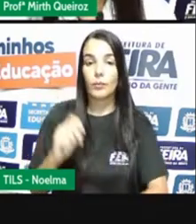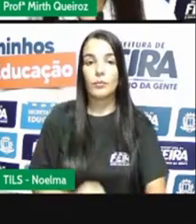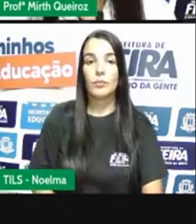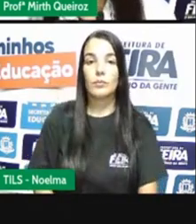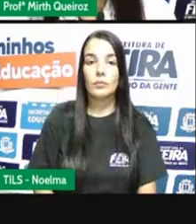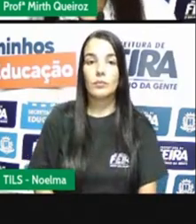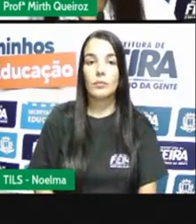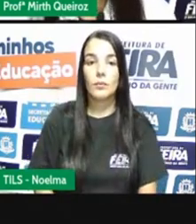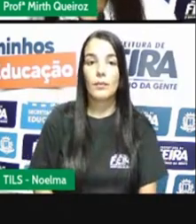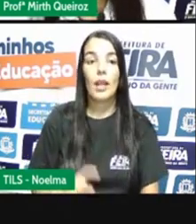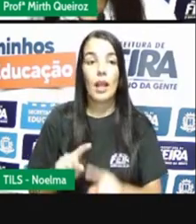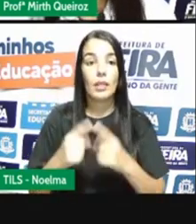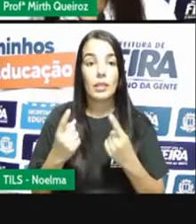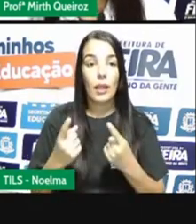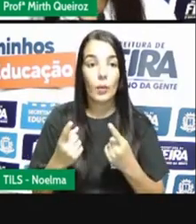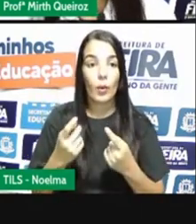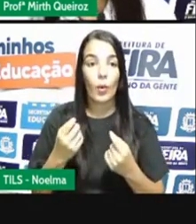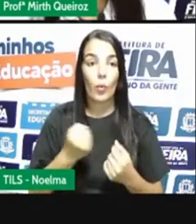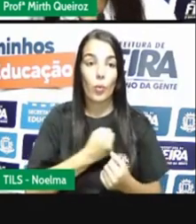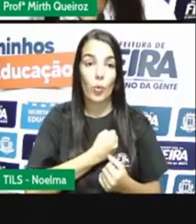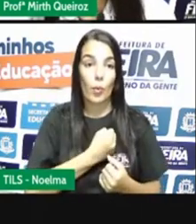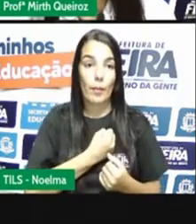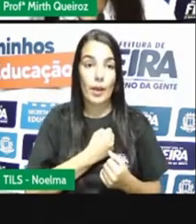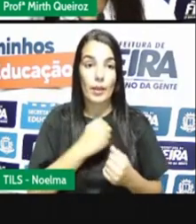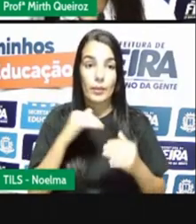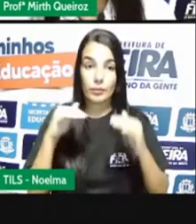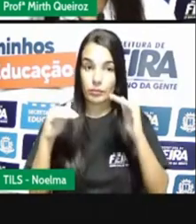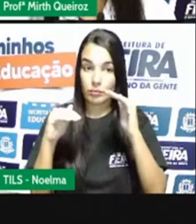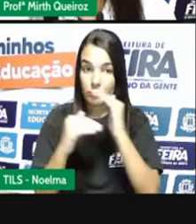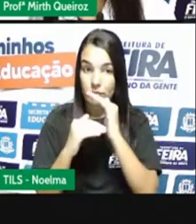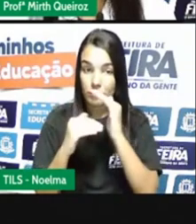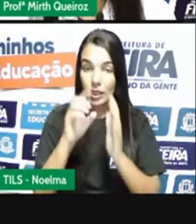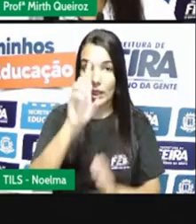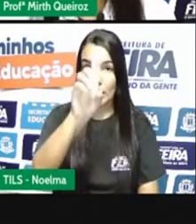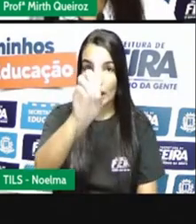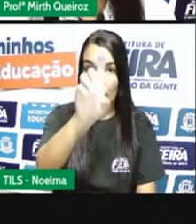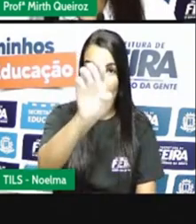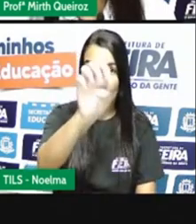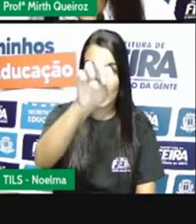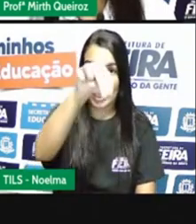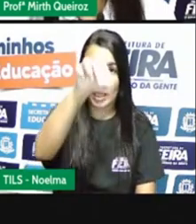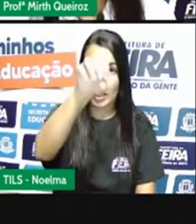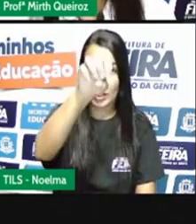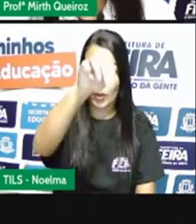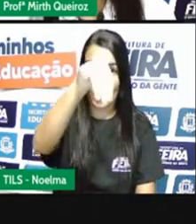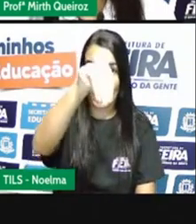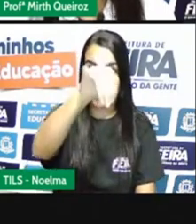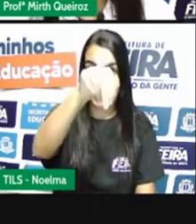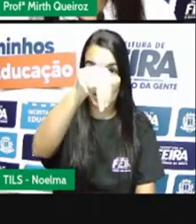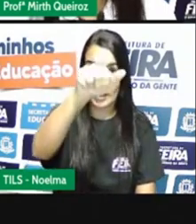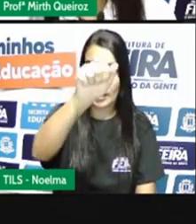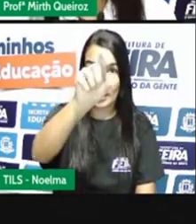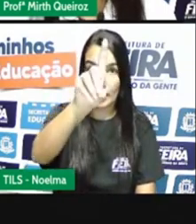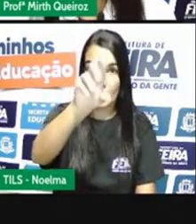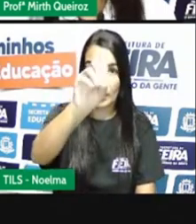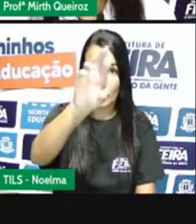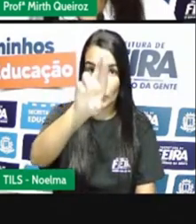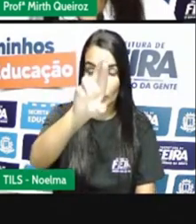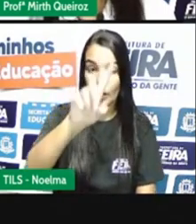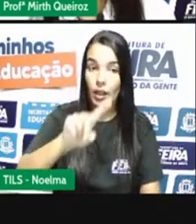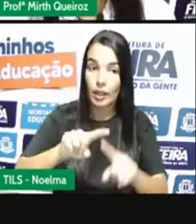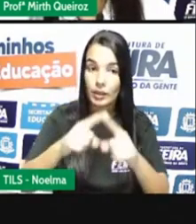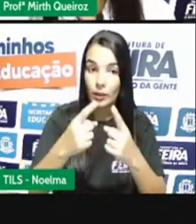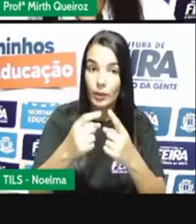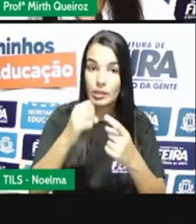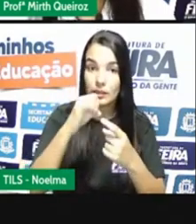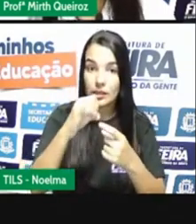O denominador, que é o número de baixo, ele é igual. Quanto maior